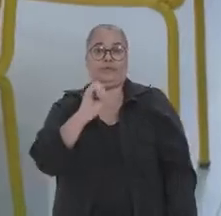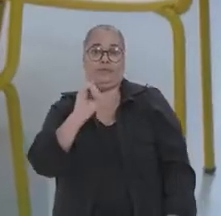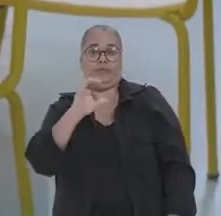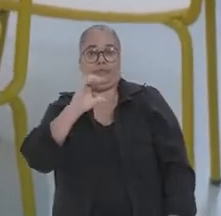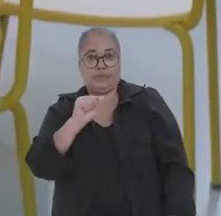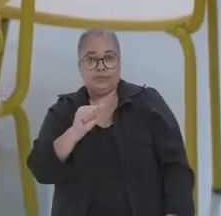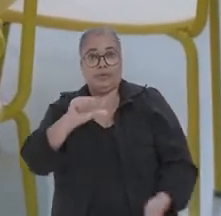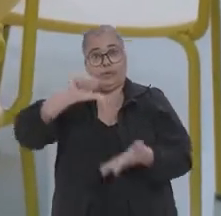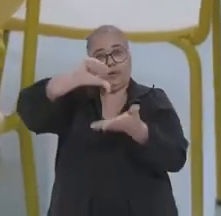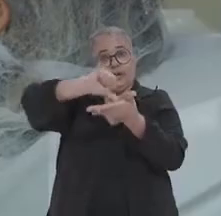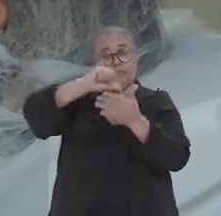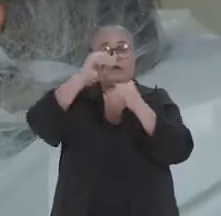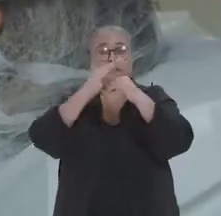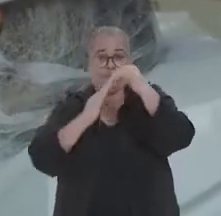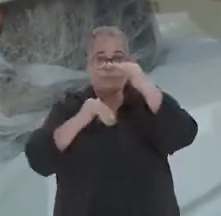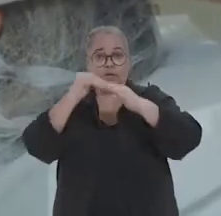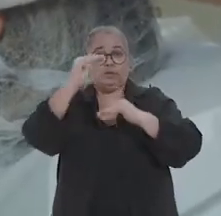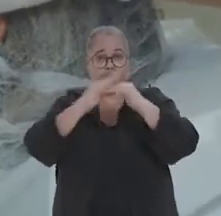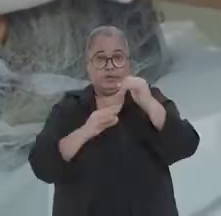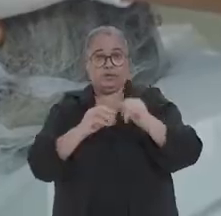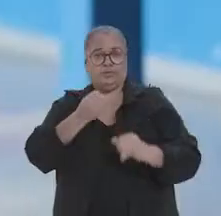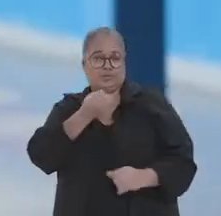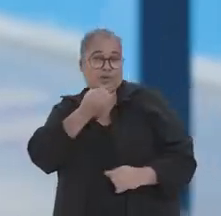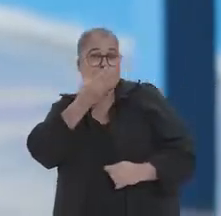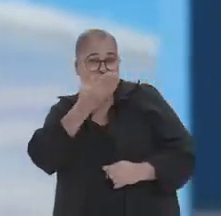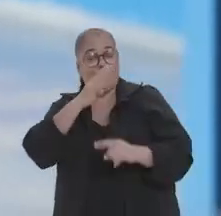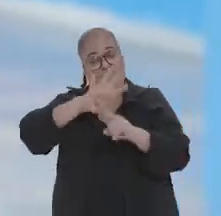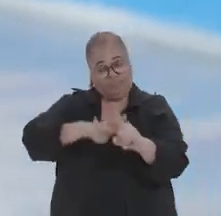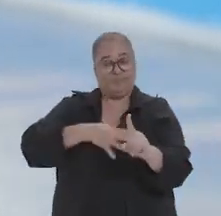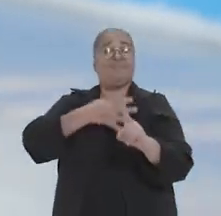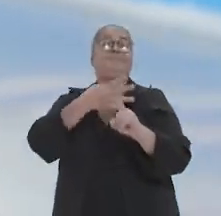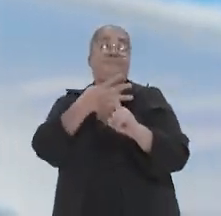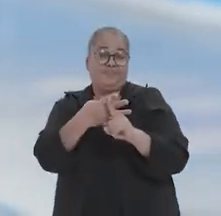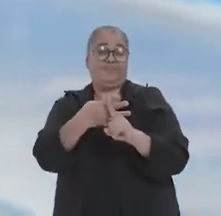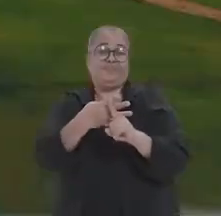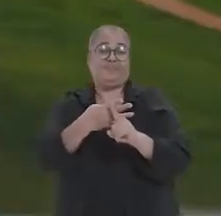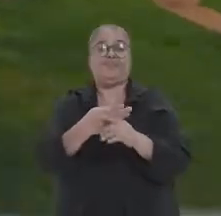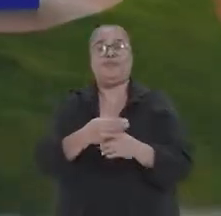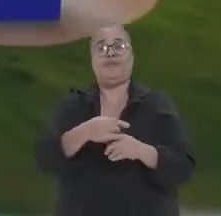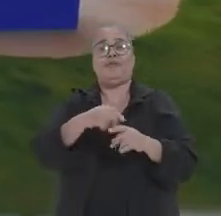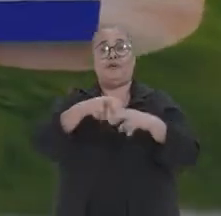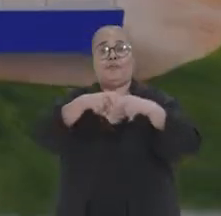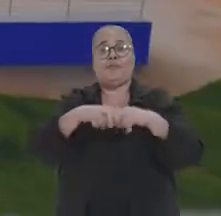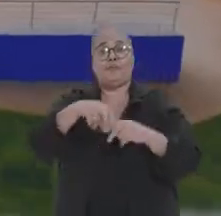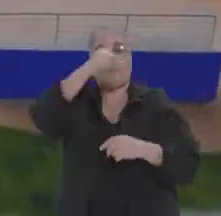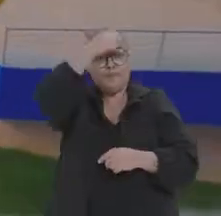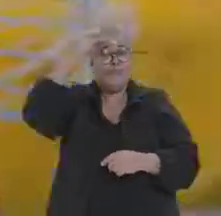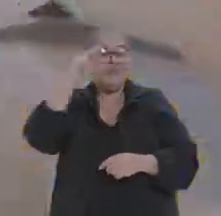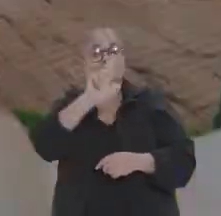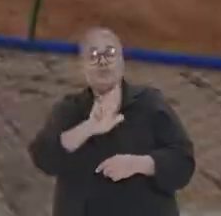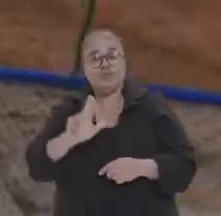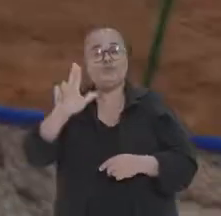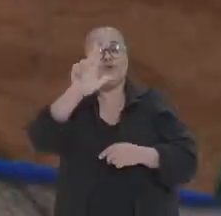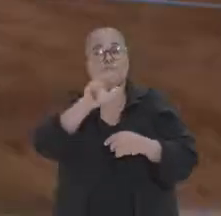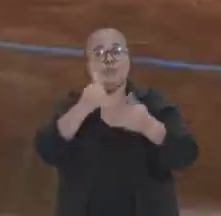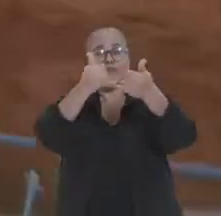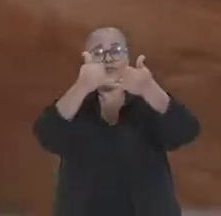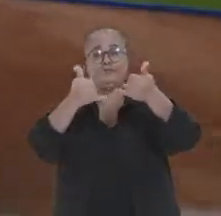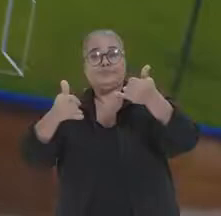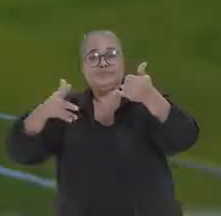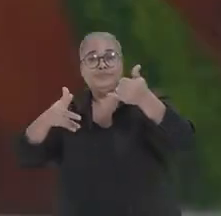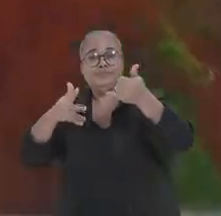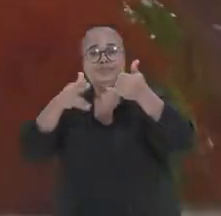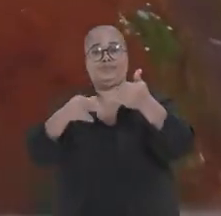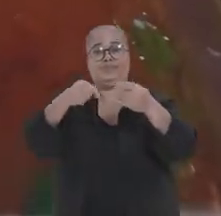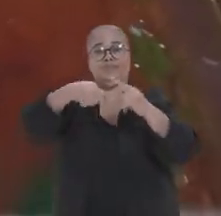Família, Naica e Centro Profissionalizante. Mas o que é bom tem que multiplicar. Por isso, a Prefeitura de Uberlândia está